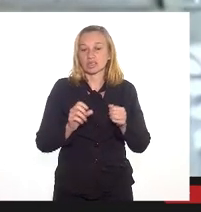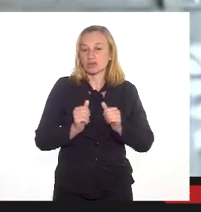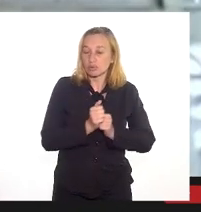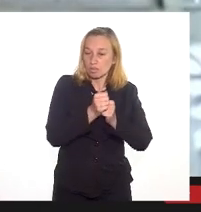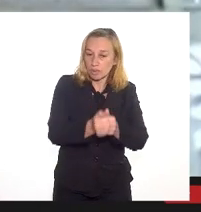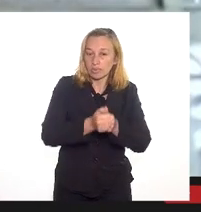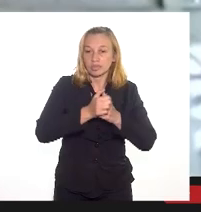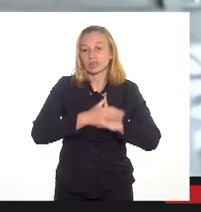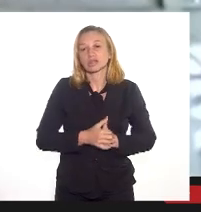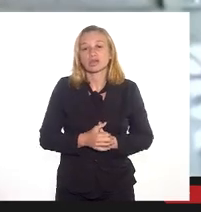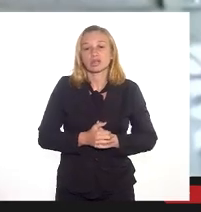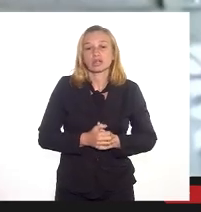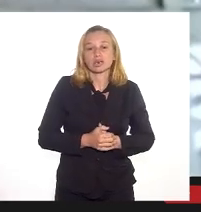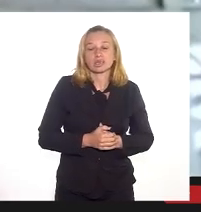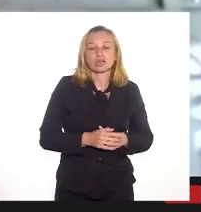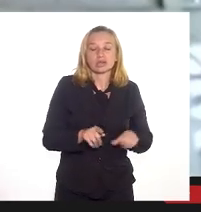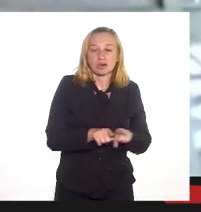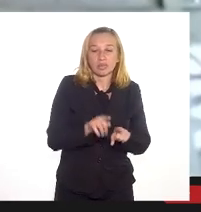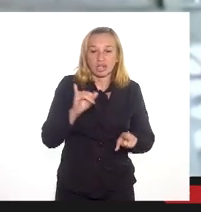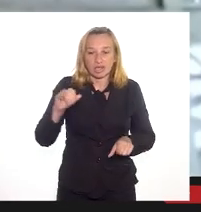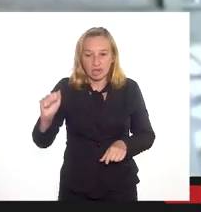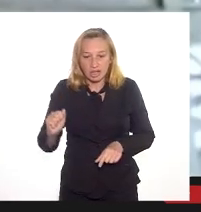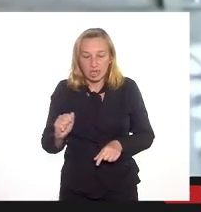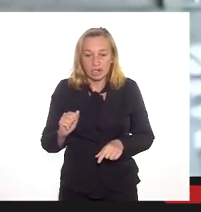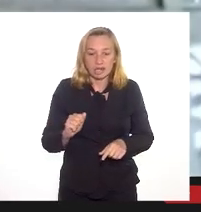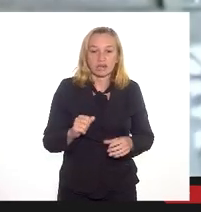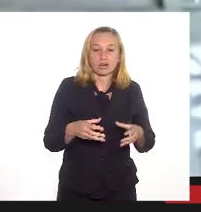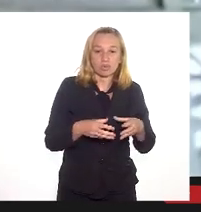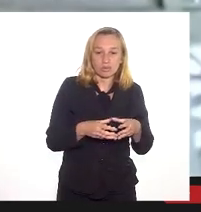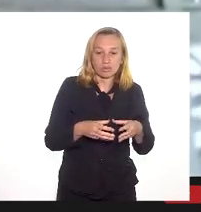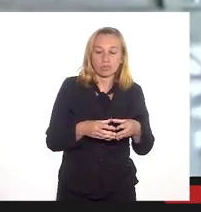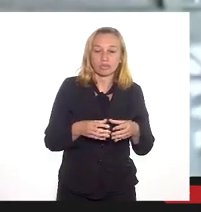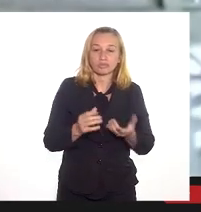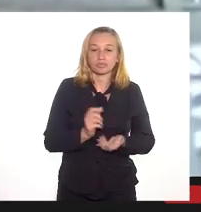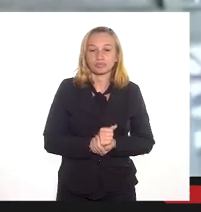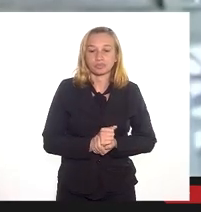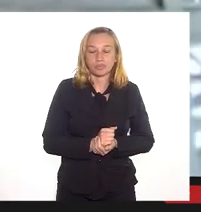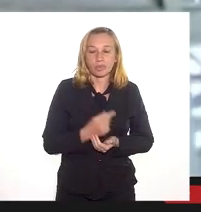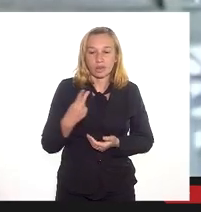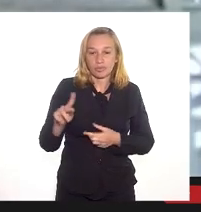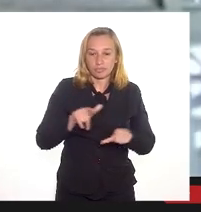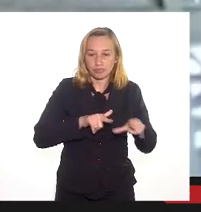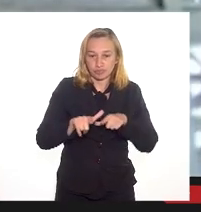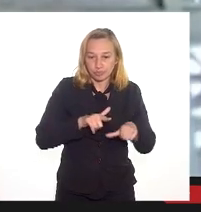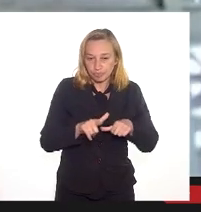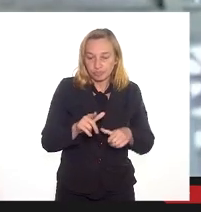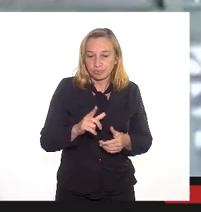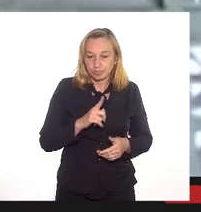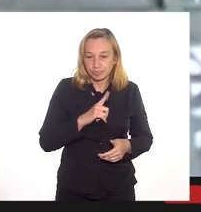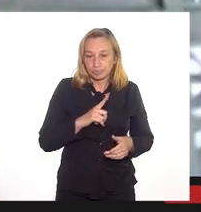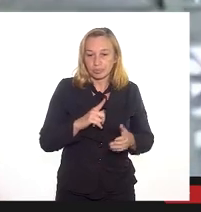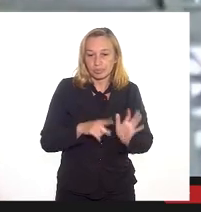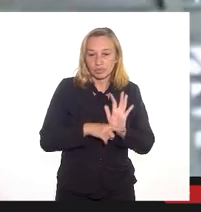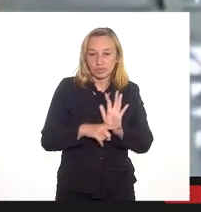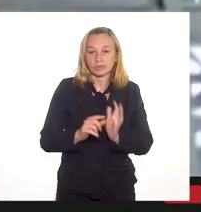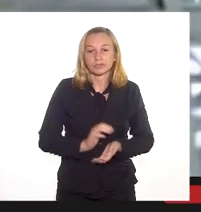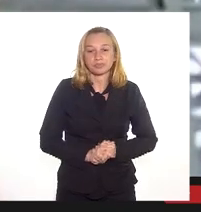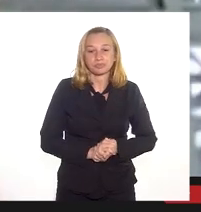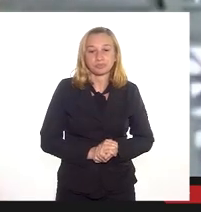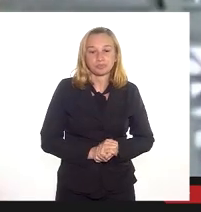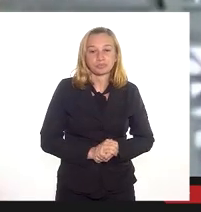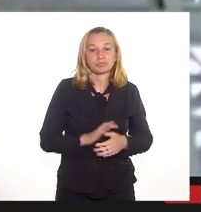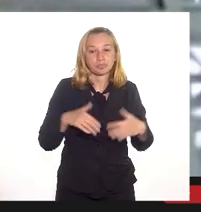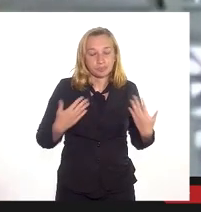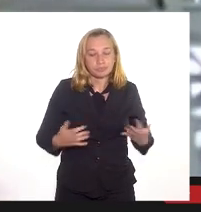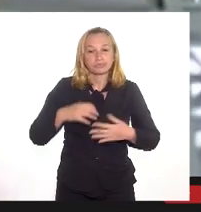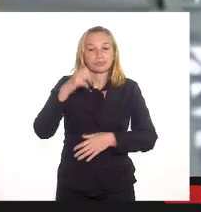acompanhamentos e o pessoal do INEA, que, obviamente, naturalmente, por conta da sua função, tem essa atribuição. Então,